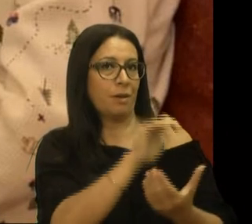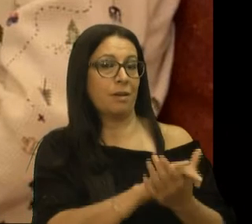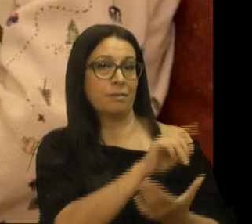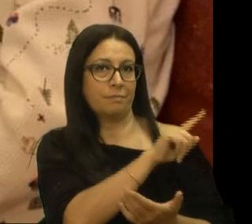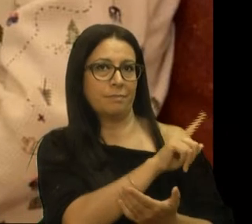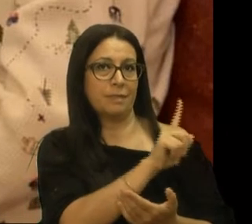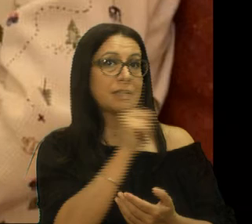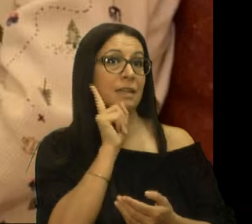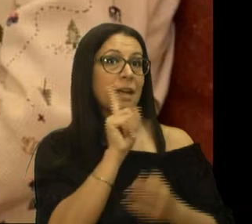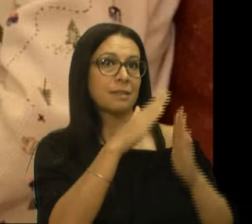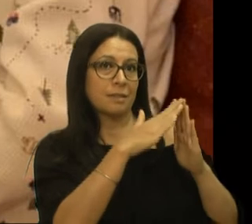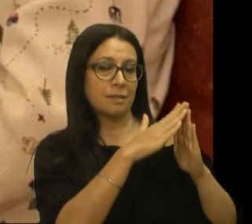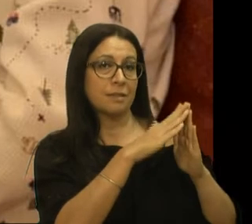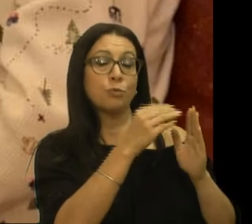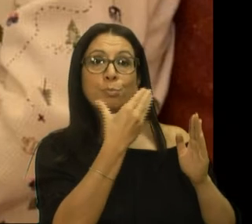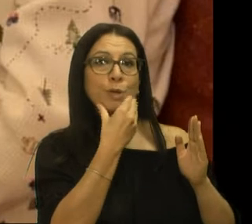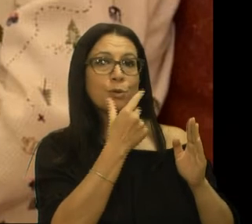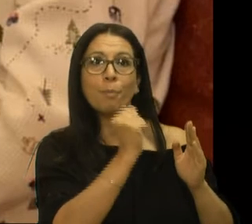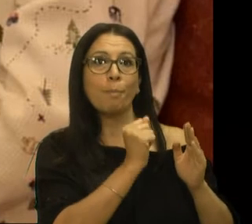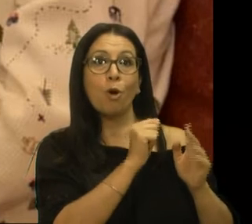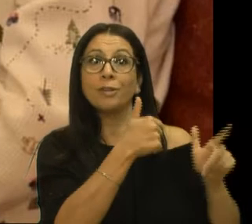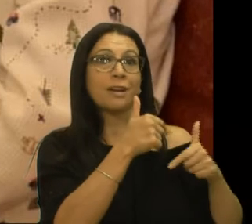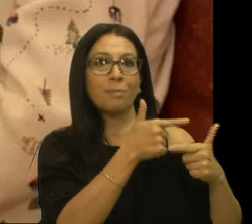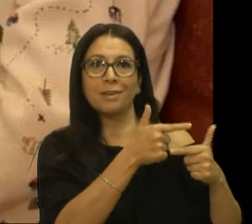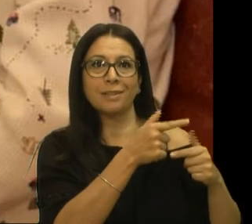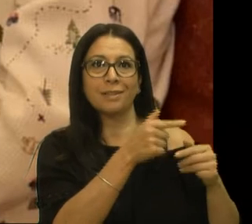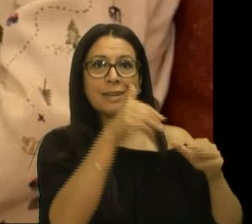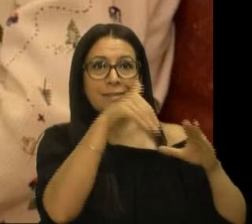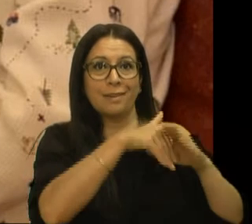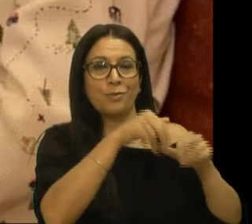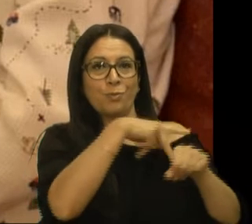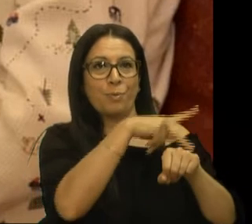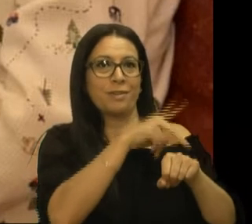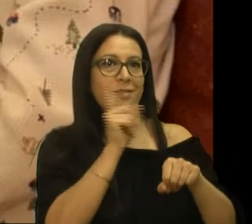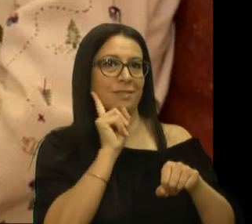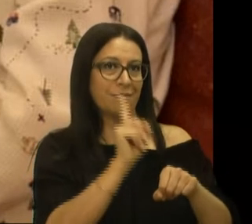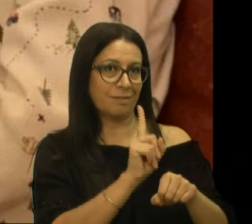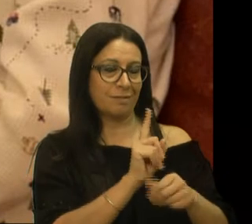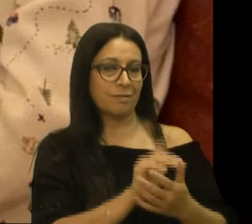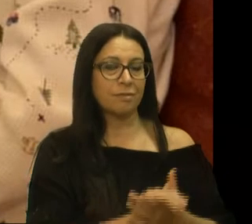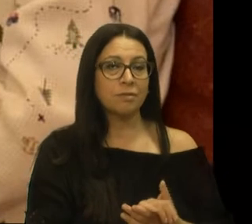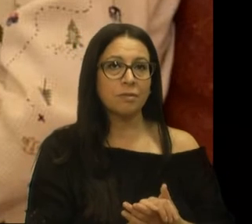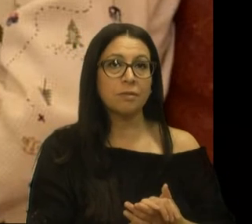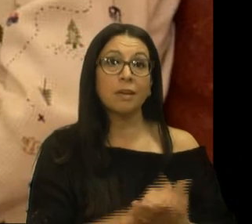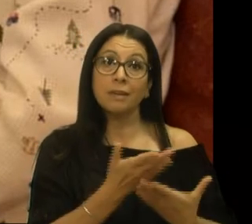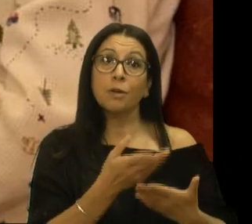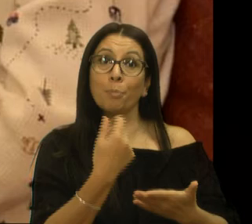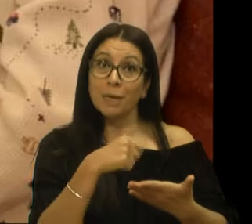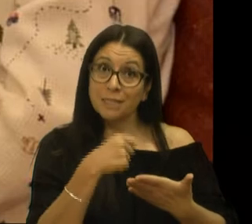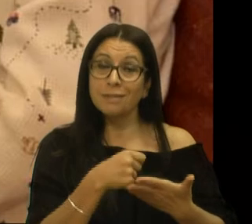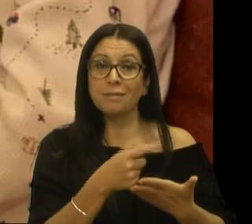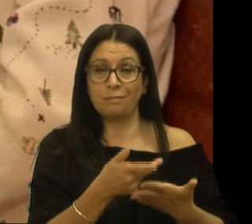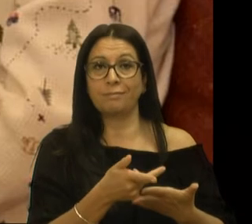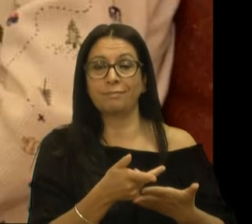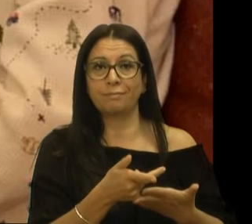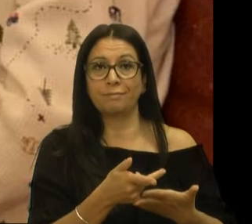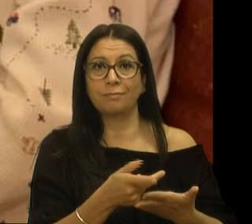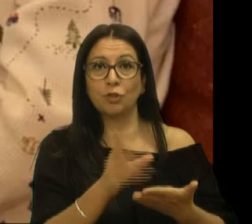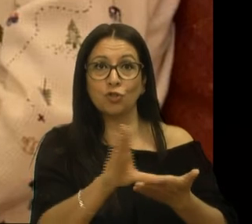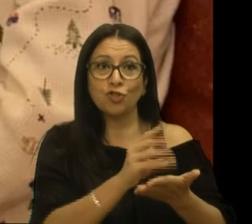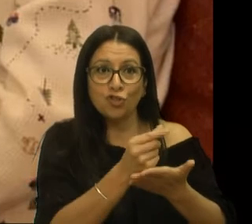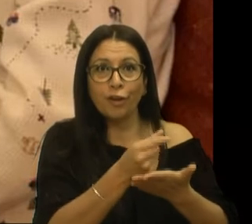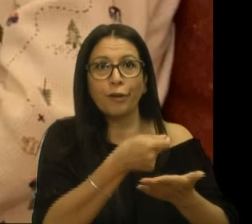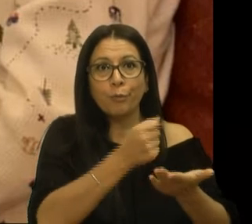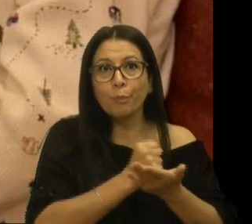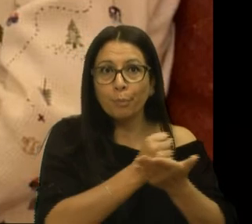os pais, no caso do menino, não podem trabalhar nos Estados Unidos e estão precisando, então, de recursos,